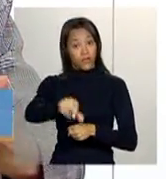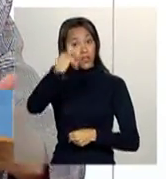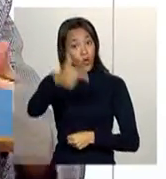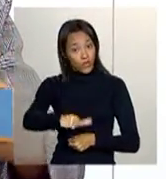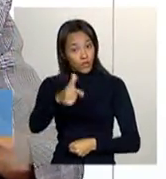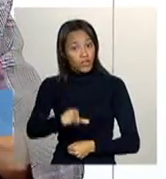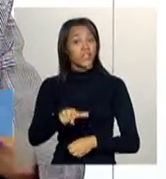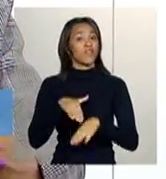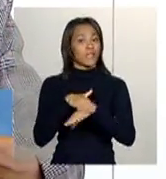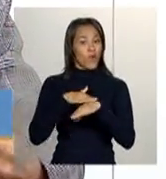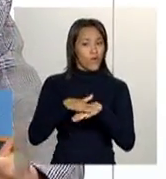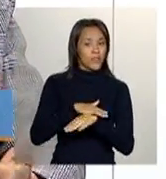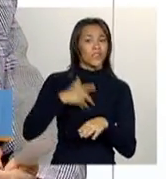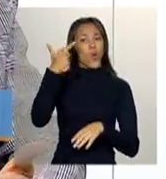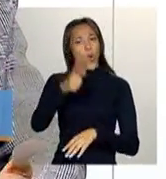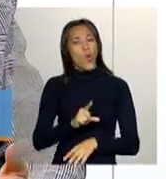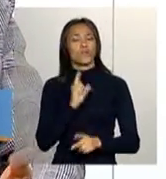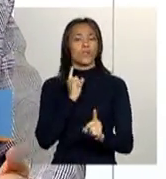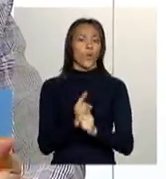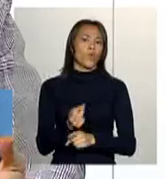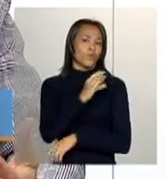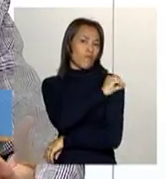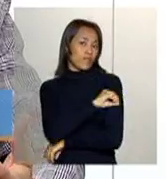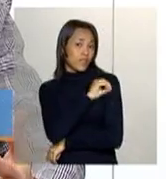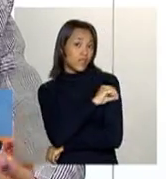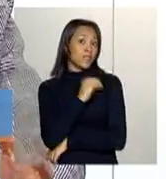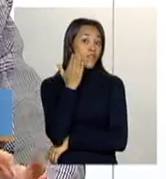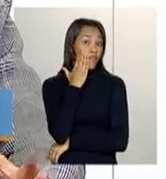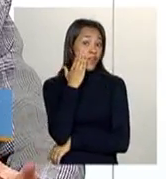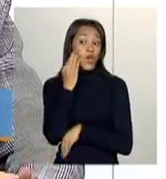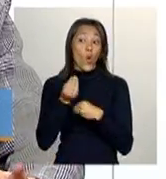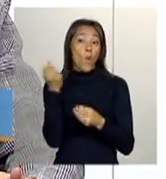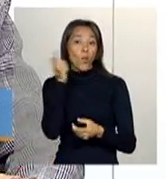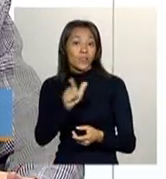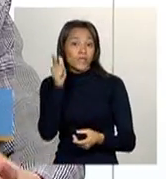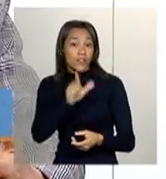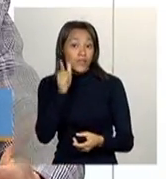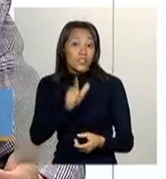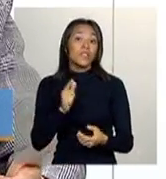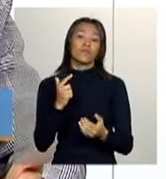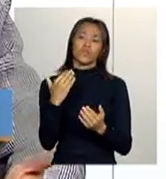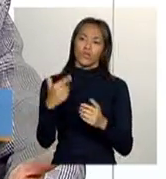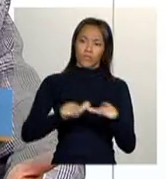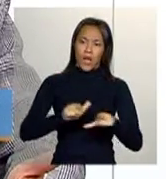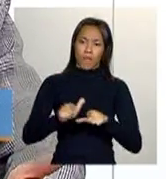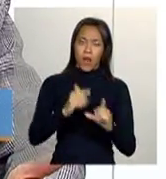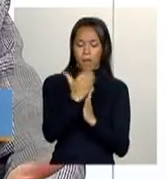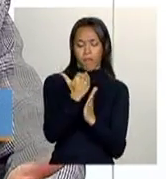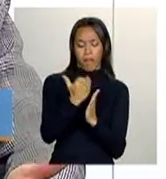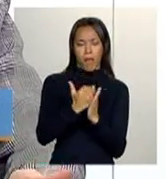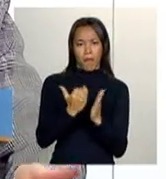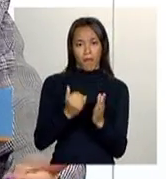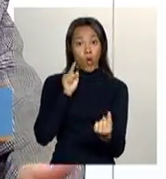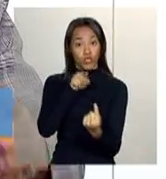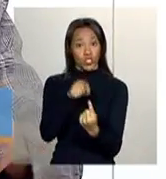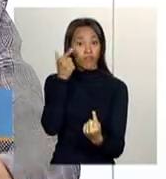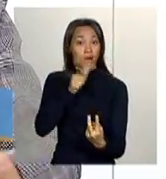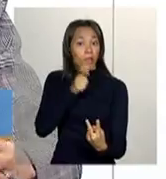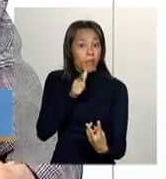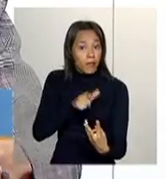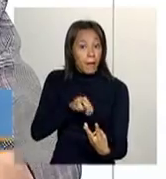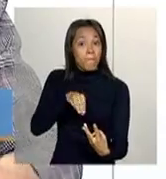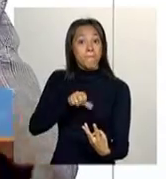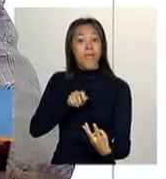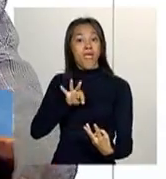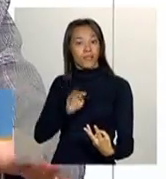conversando sobre isso, fazendo outras oficinas, acompanhando os resultados, porque a gente fez também planos de ação, metas a serem alcançadas. Mas o